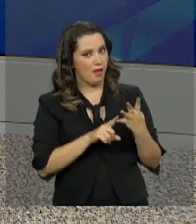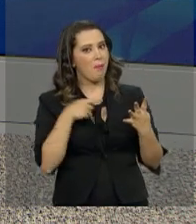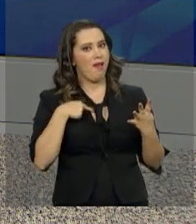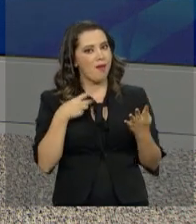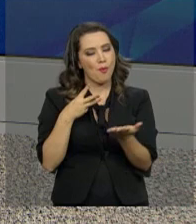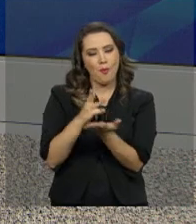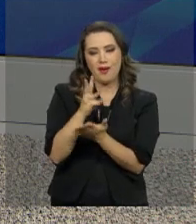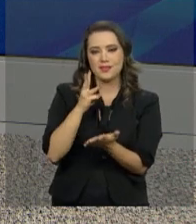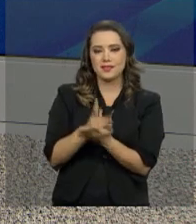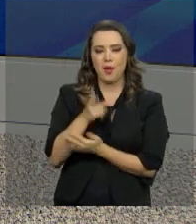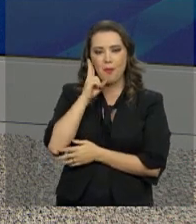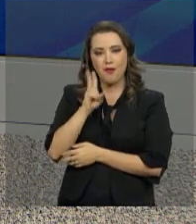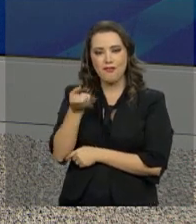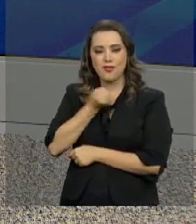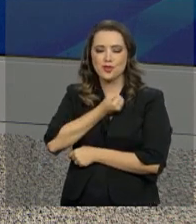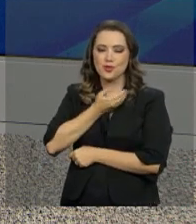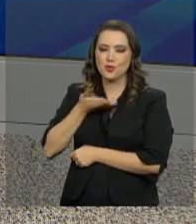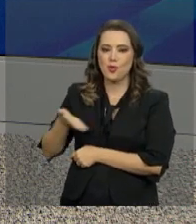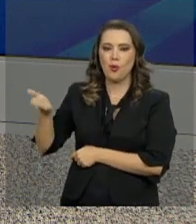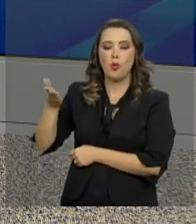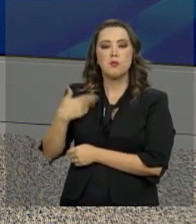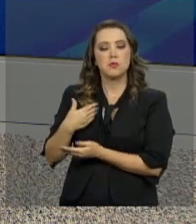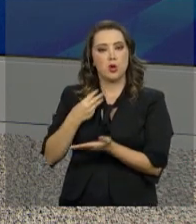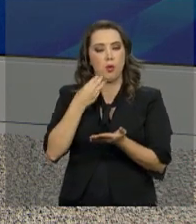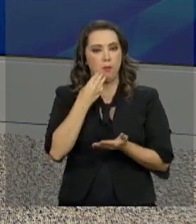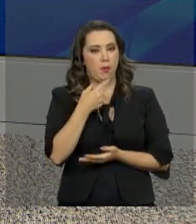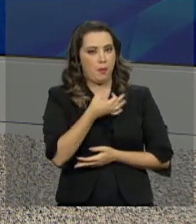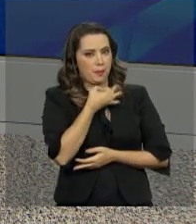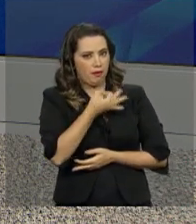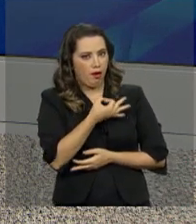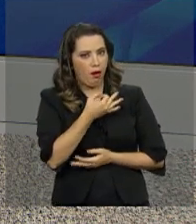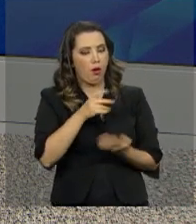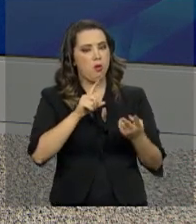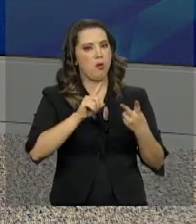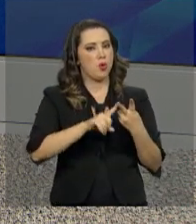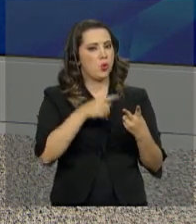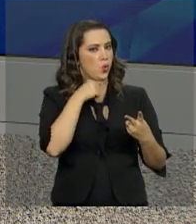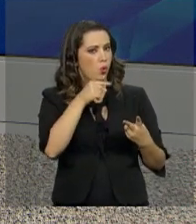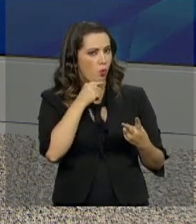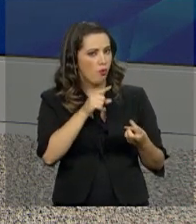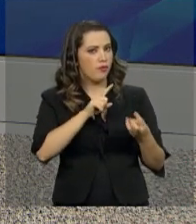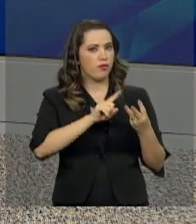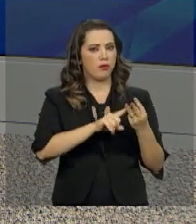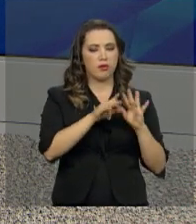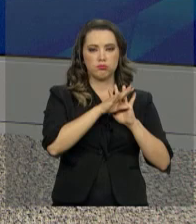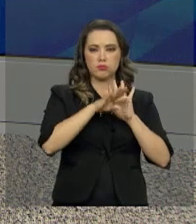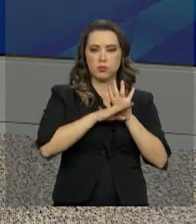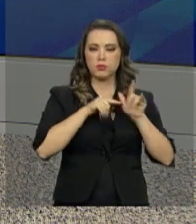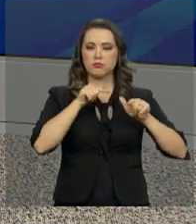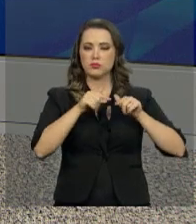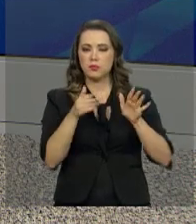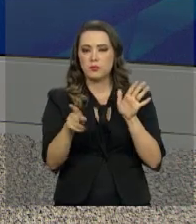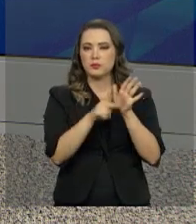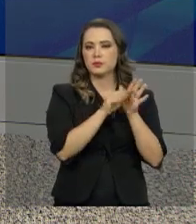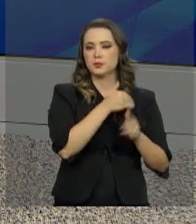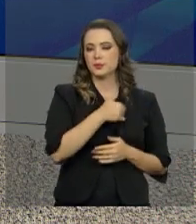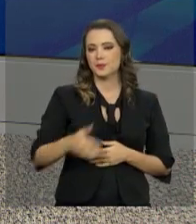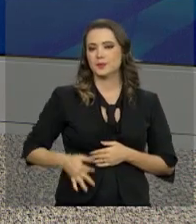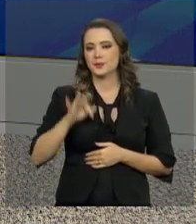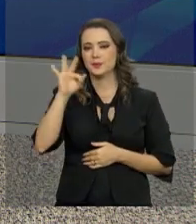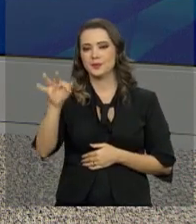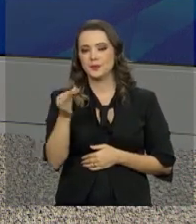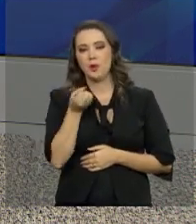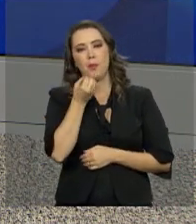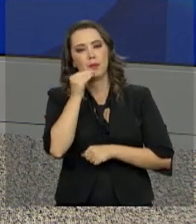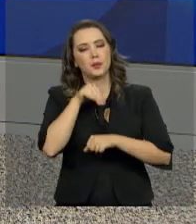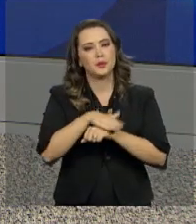Anote o número e mande as suas sugestões de reportagens ou mesmo as dúvidas sobre programas e ações do Governo Federal. Uma